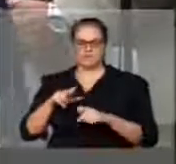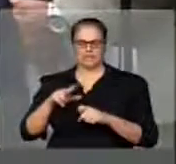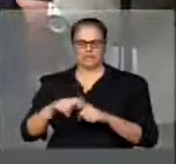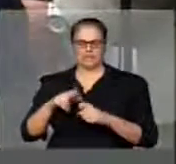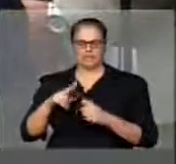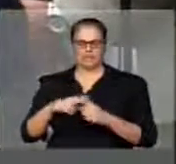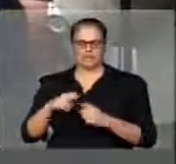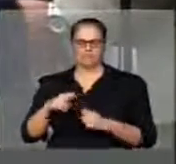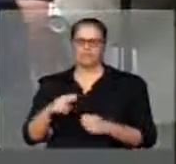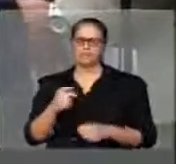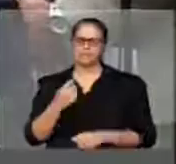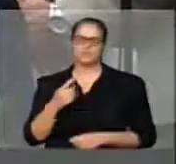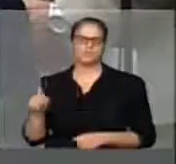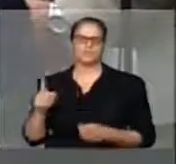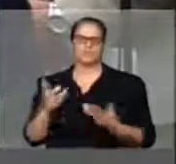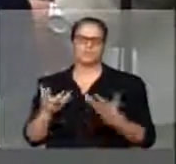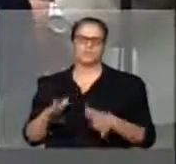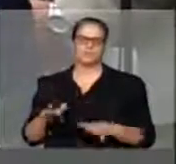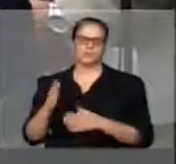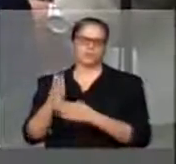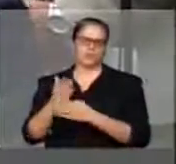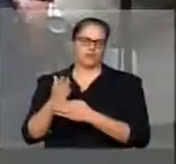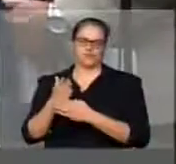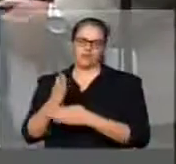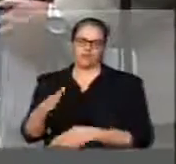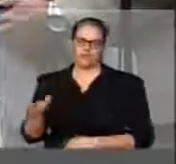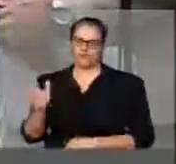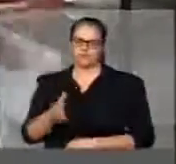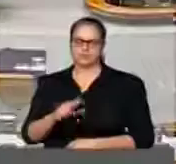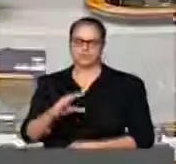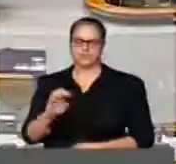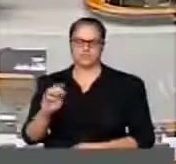Portanto, não a extinção da CEPLAC, uma reforma discutida. Muito obrigado, meu deputado.